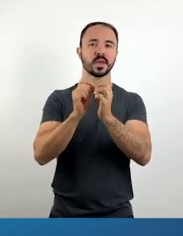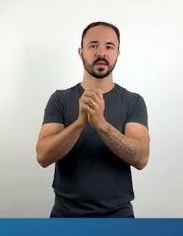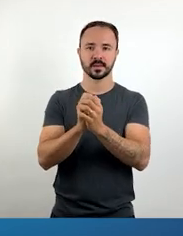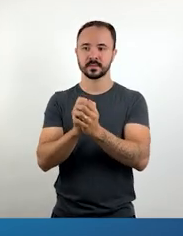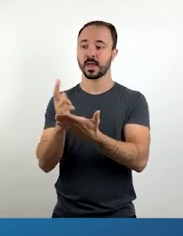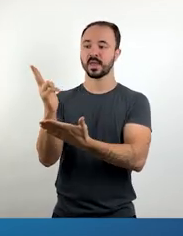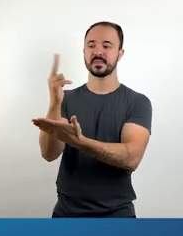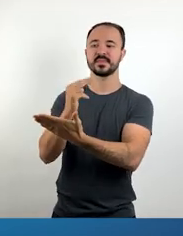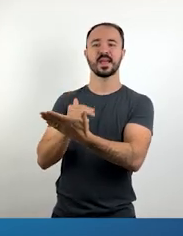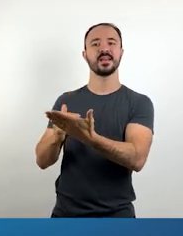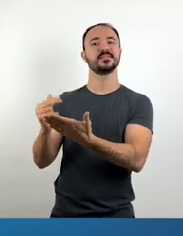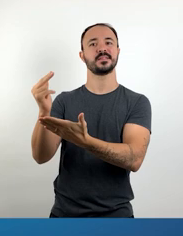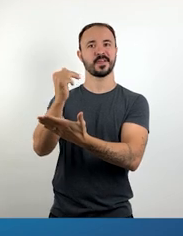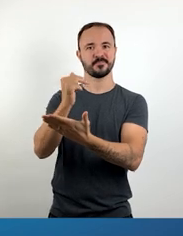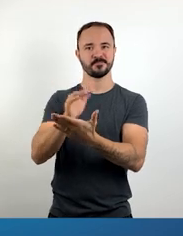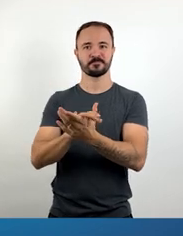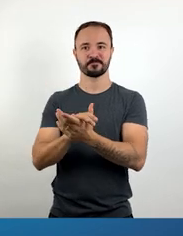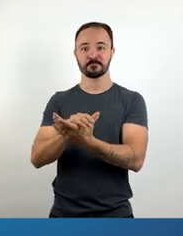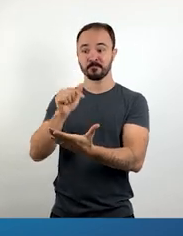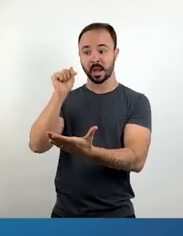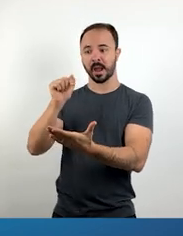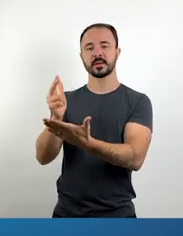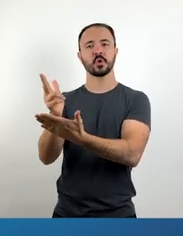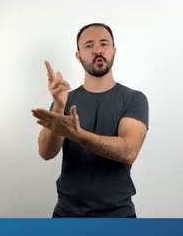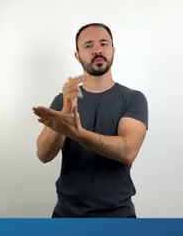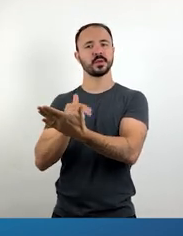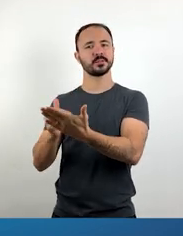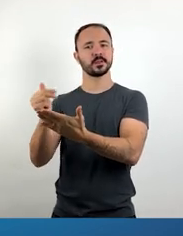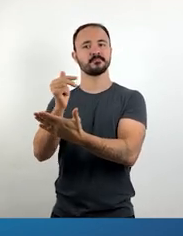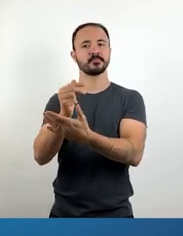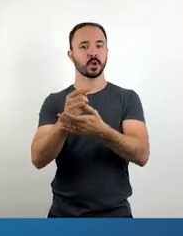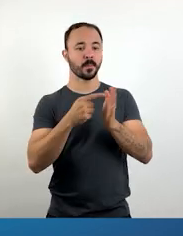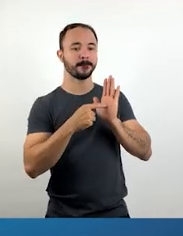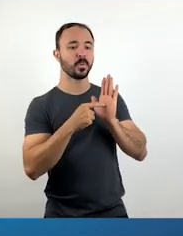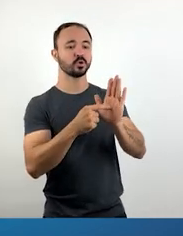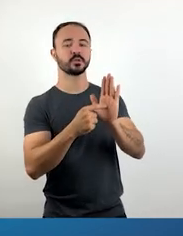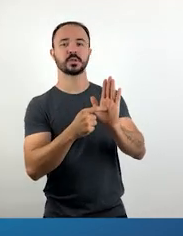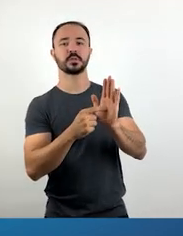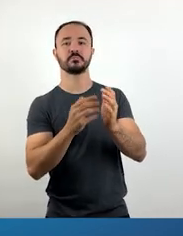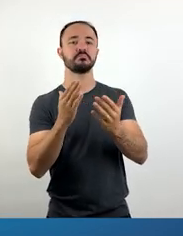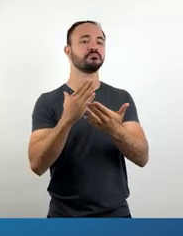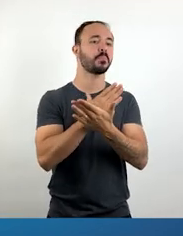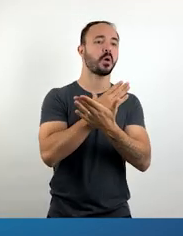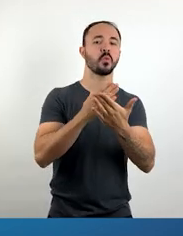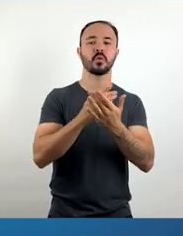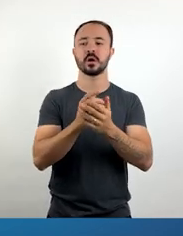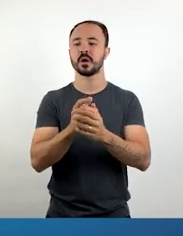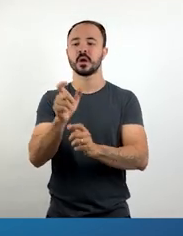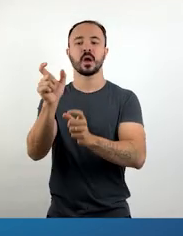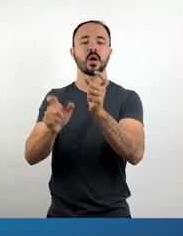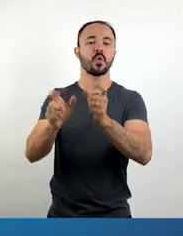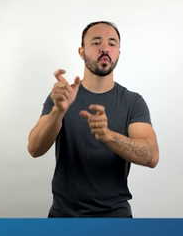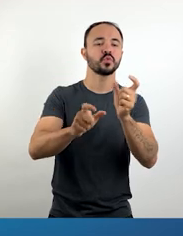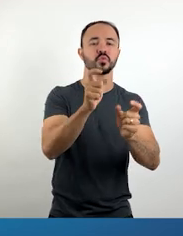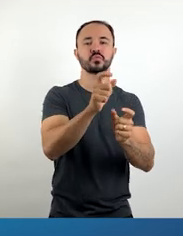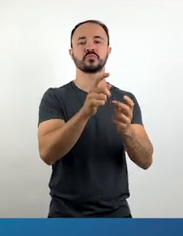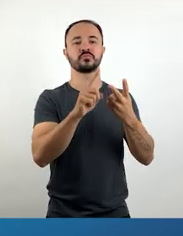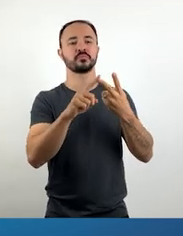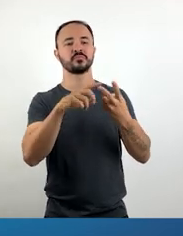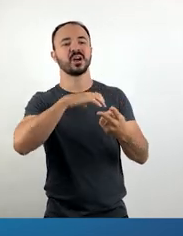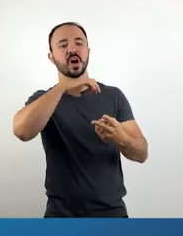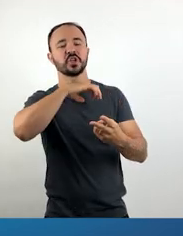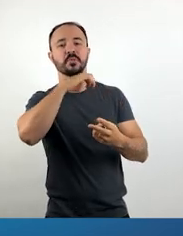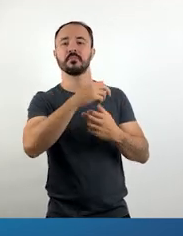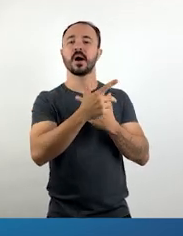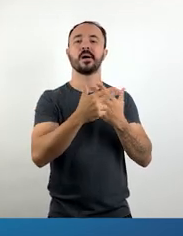Estas ilustrações retratam elementos típicos da cultura regional, como personagens folclóricos, animais.